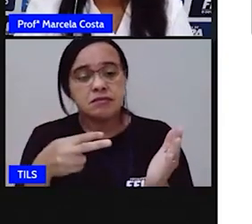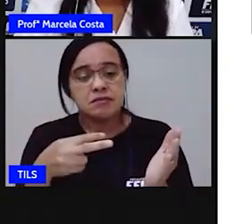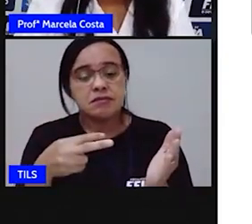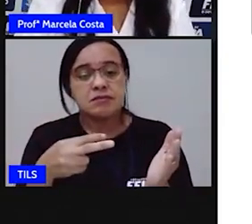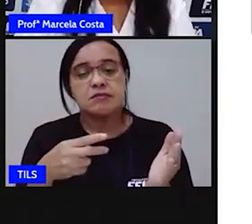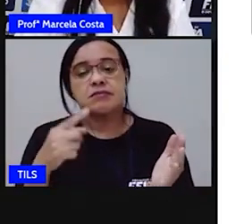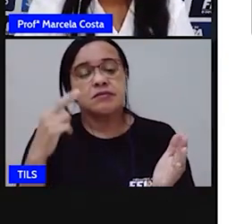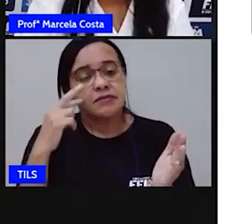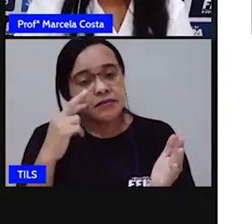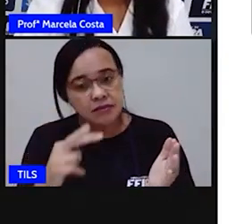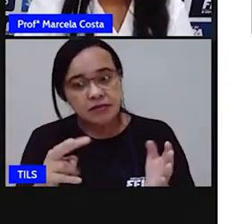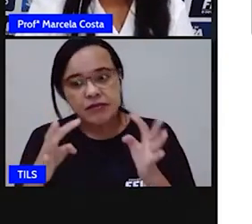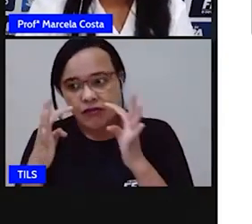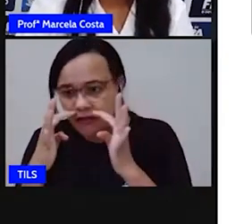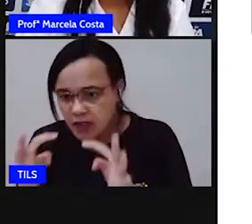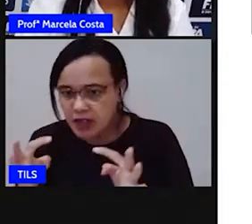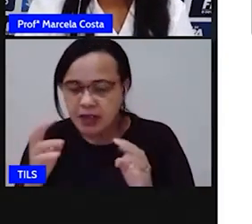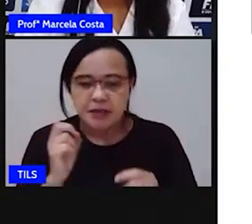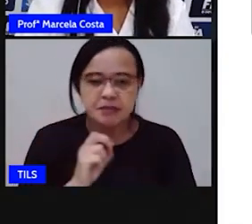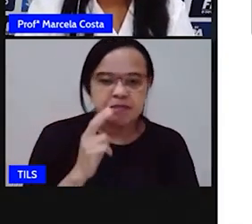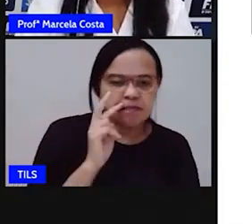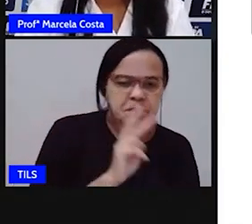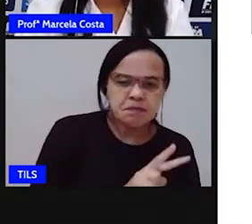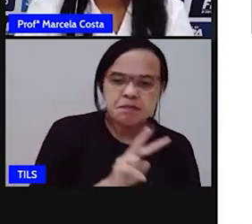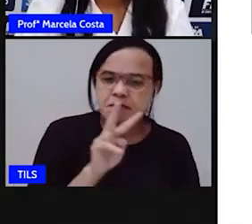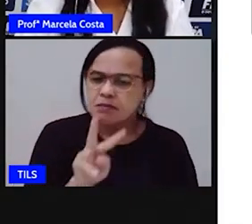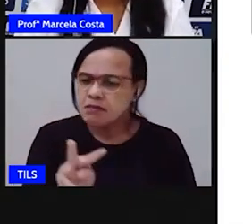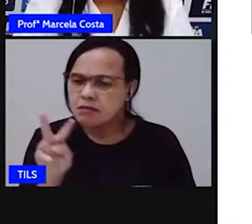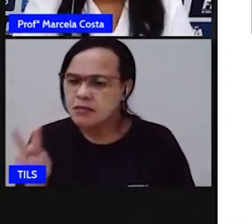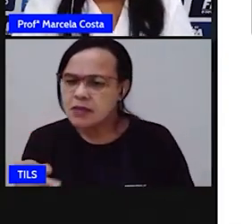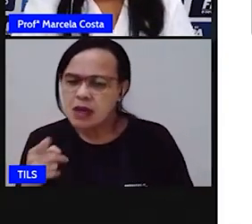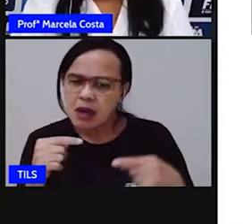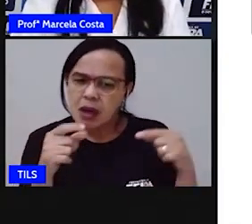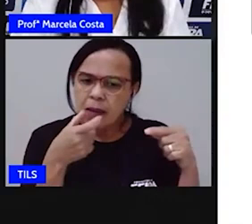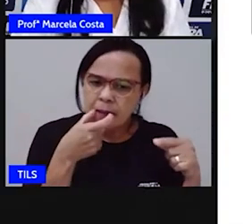jeito. Observar essas palavras que tem aqui embaixo.